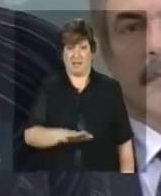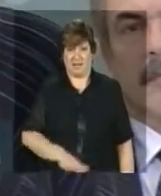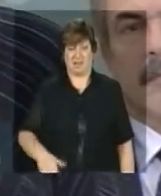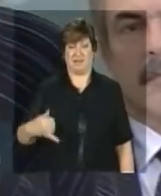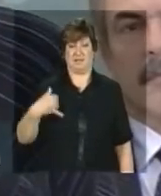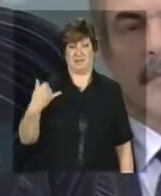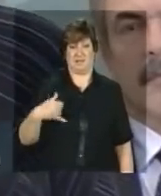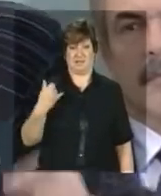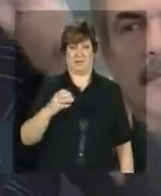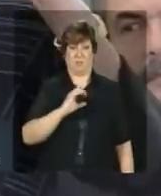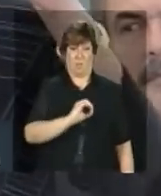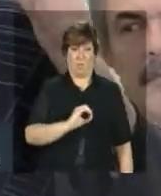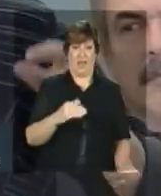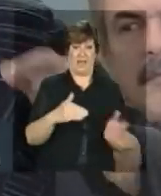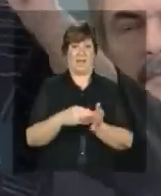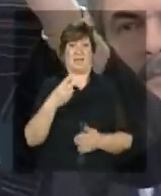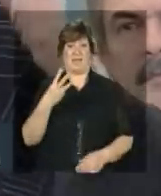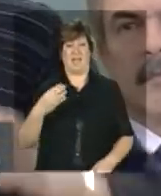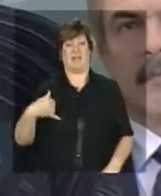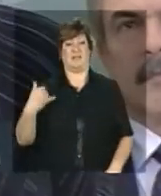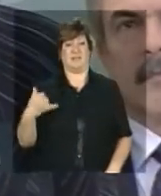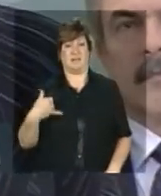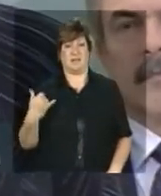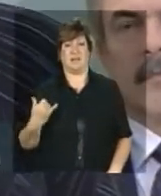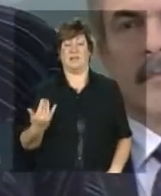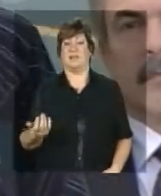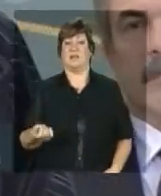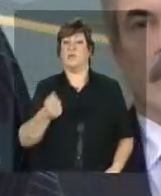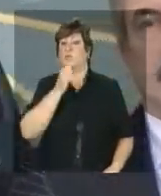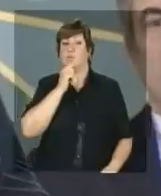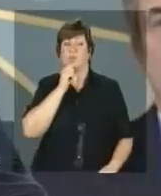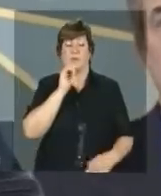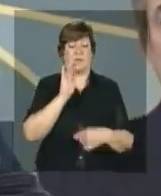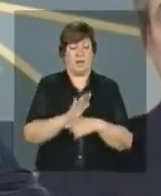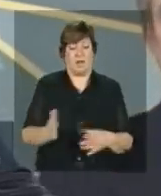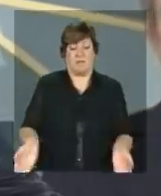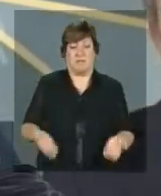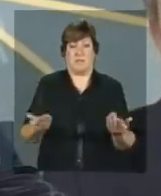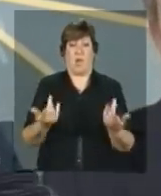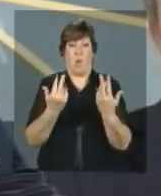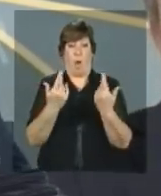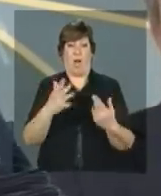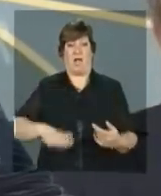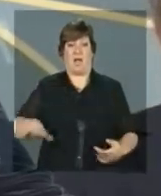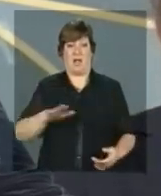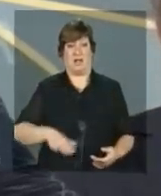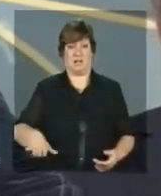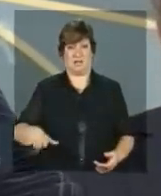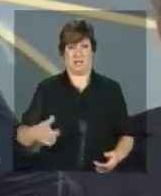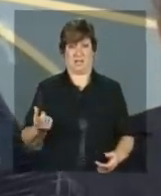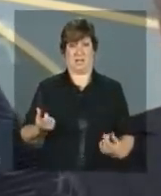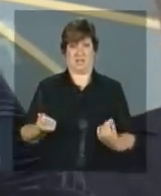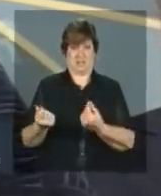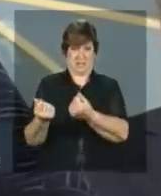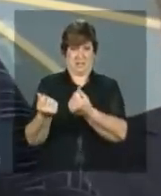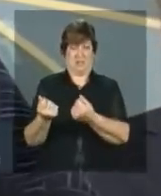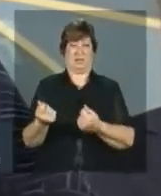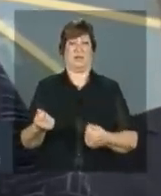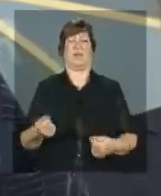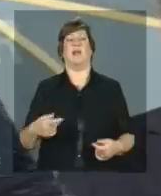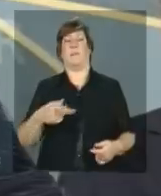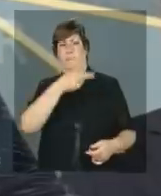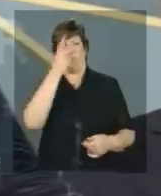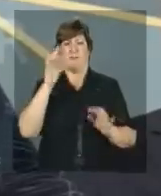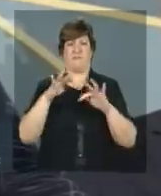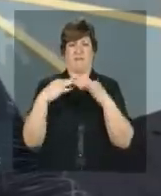de zero a três anos que não tem os mesmos estímulos que uma criança onde a família tem mais